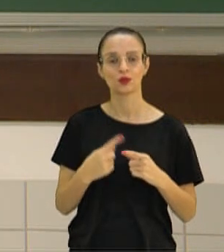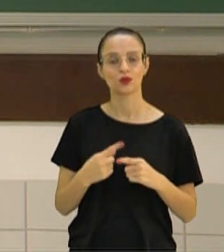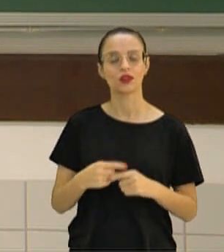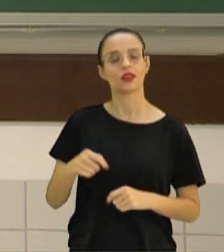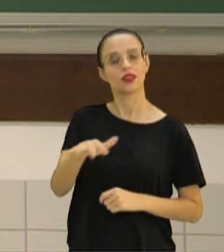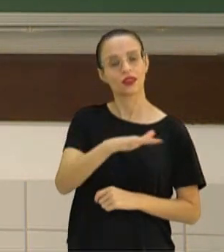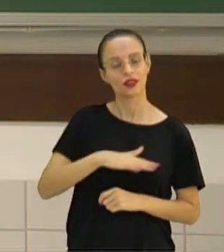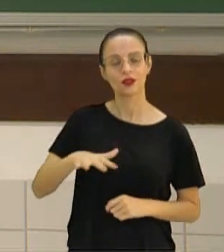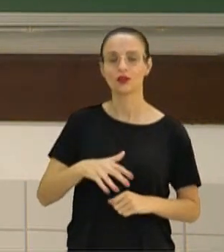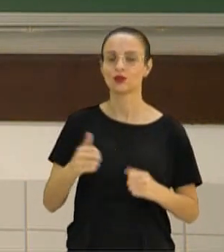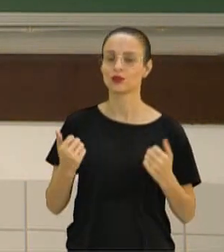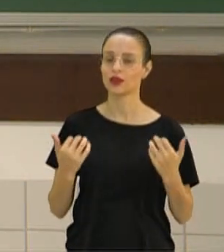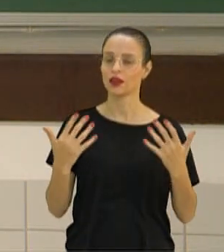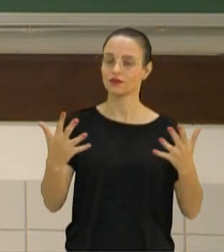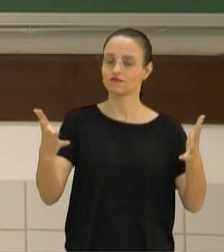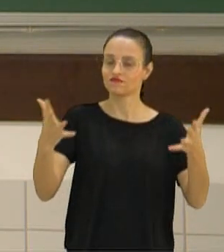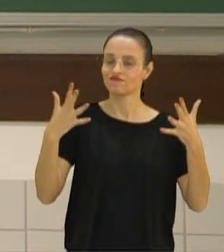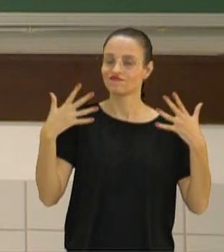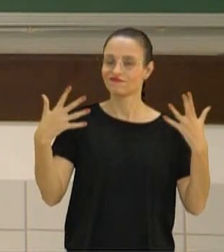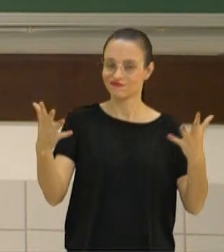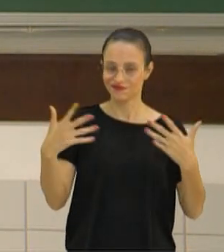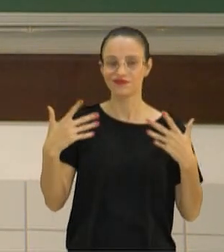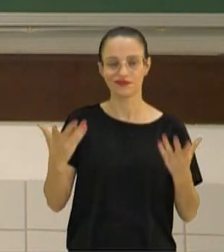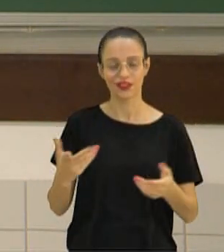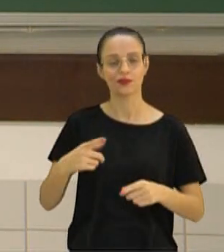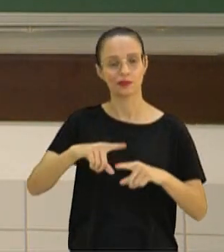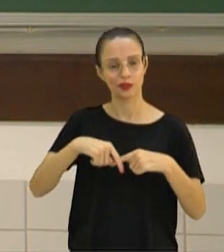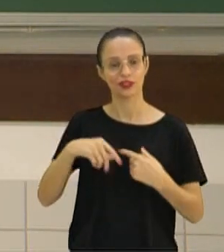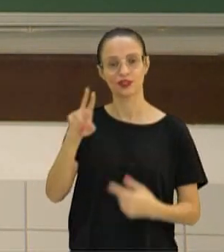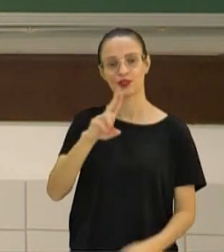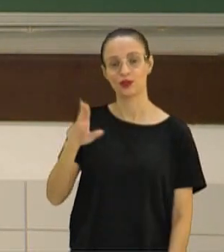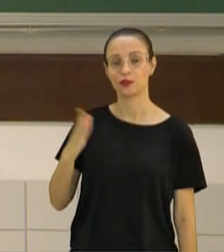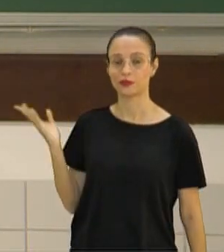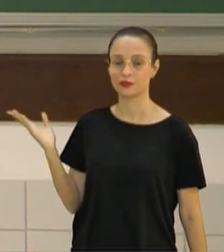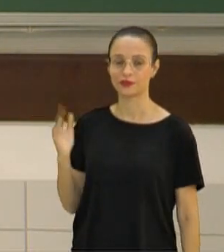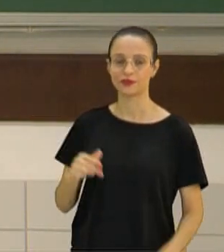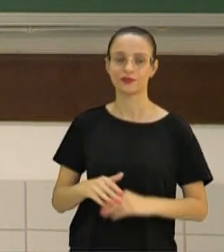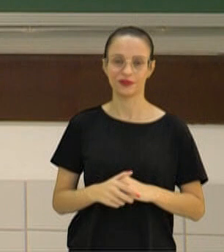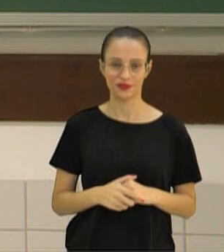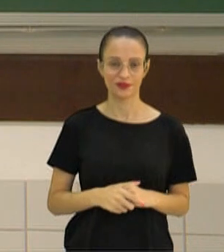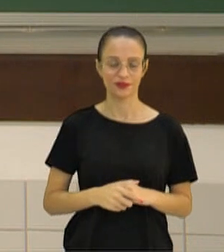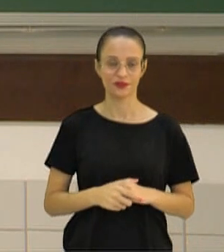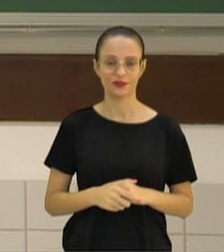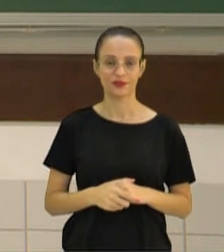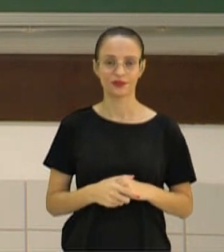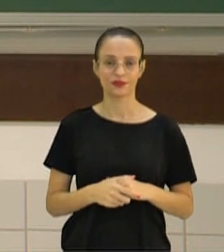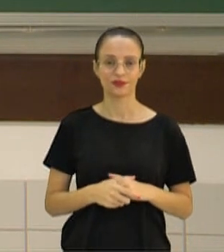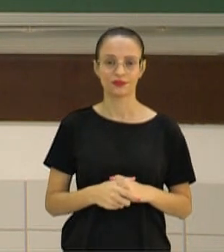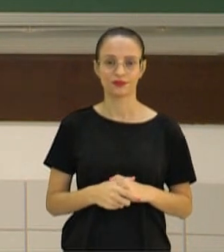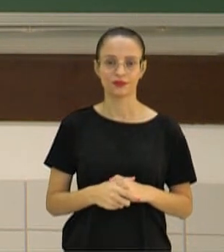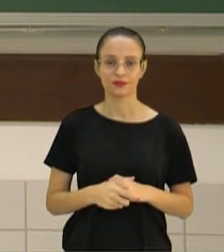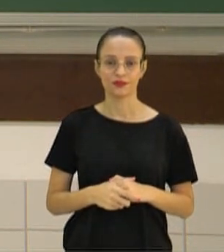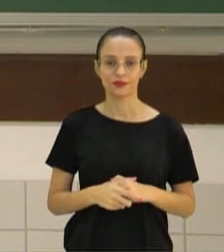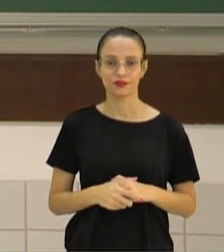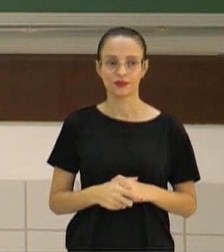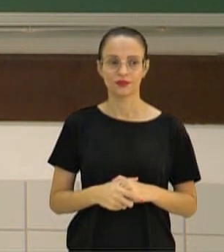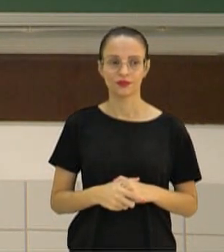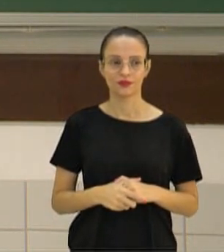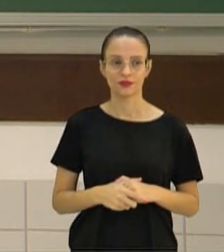em um ambiente de regiões tropicais. Por isso que eles colocaram musa paradisíaca. Vamos lá? Vamos prosseguindo aqui?